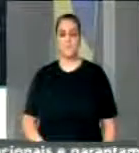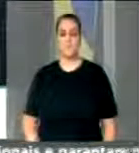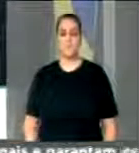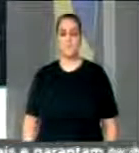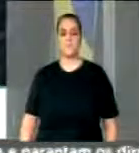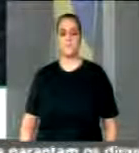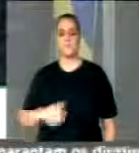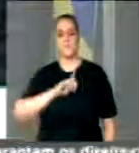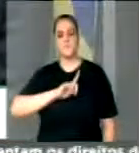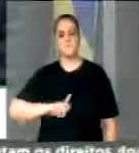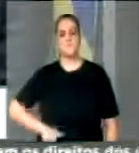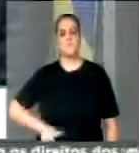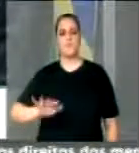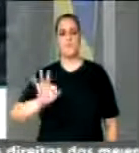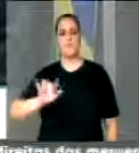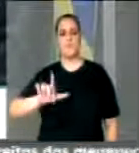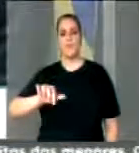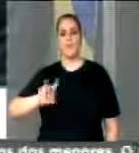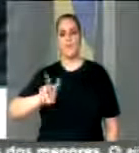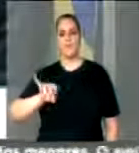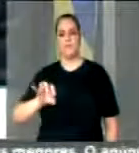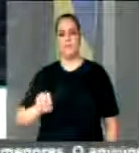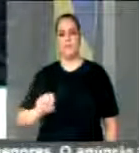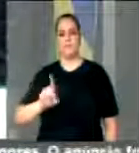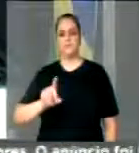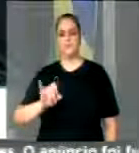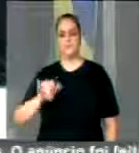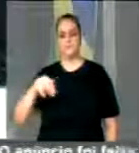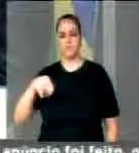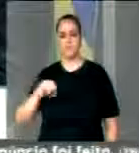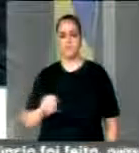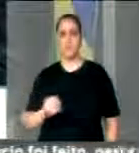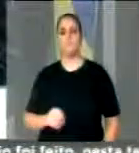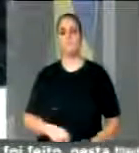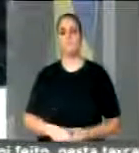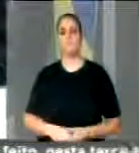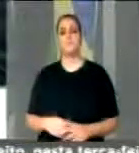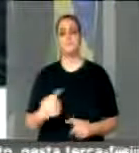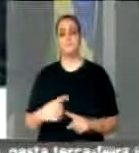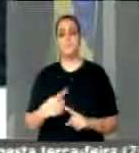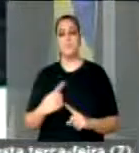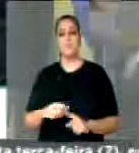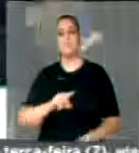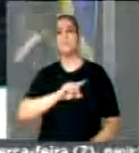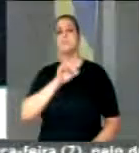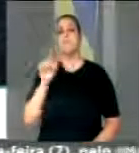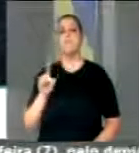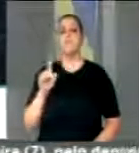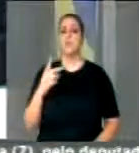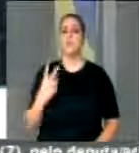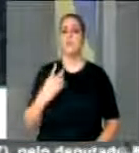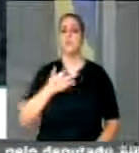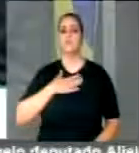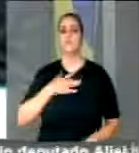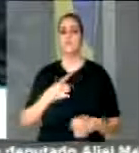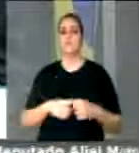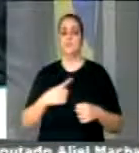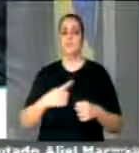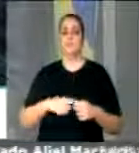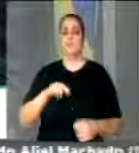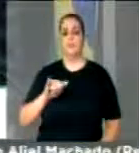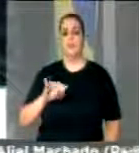filha, as minhas sobrinhas, as minhas cunhadas, as mulheres do Maranhão,